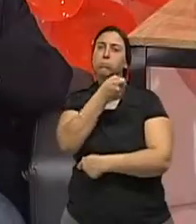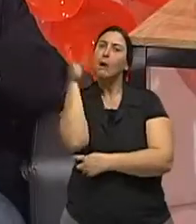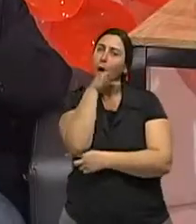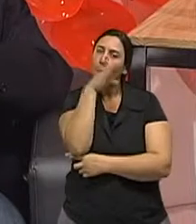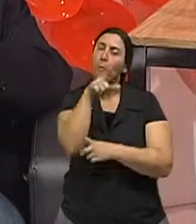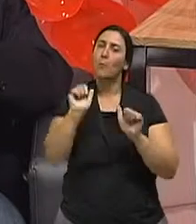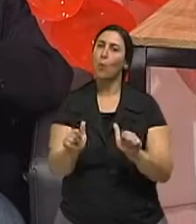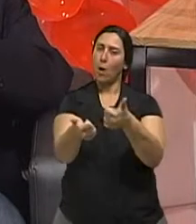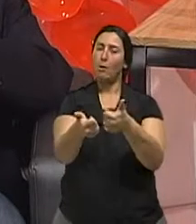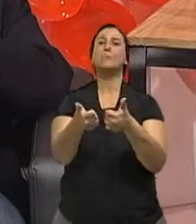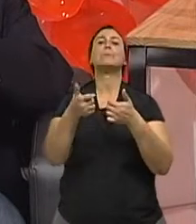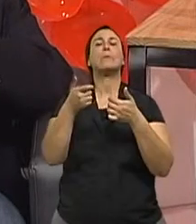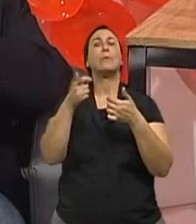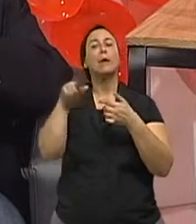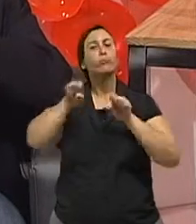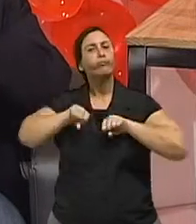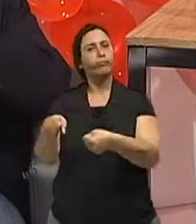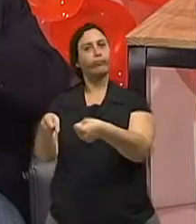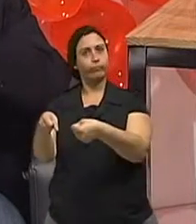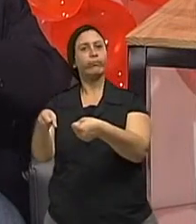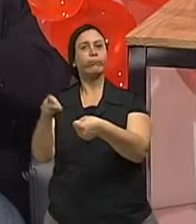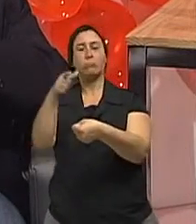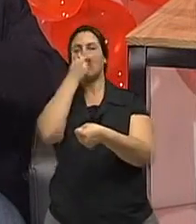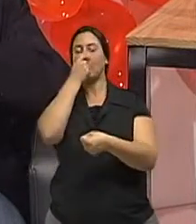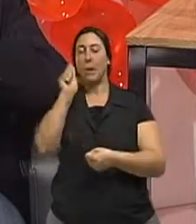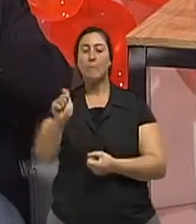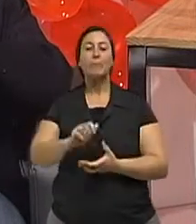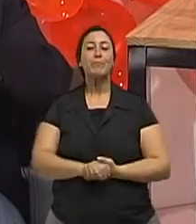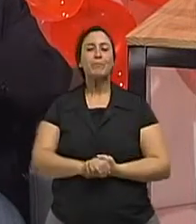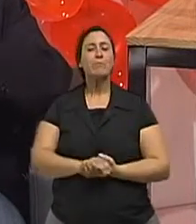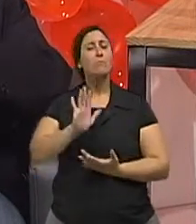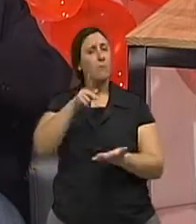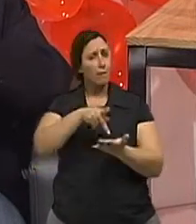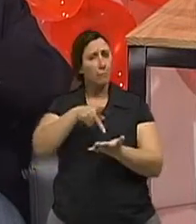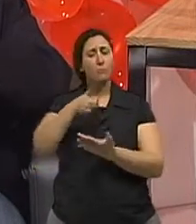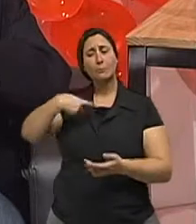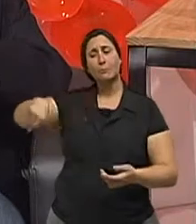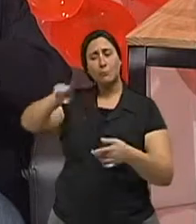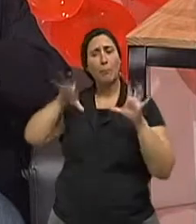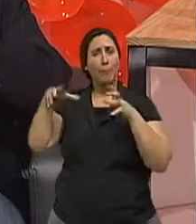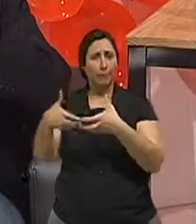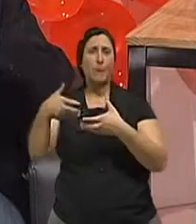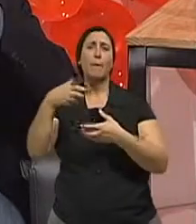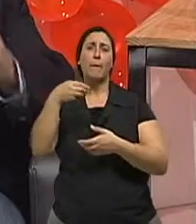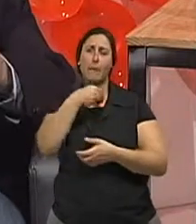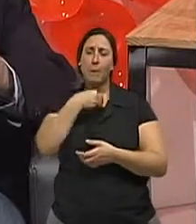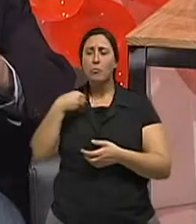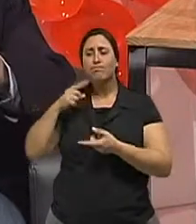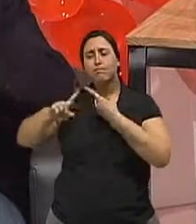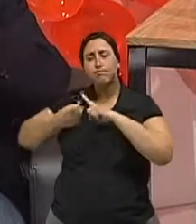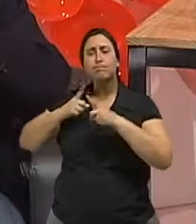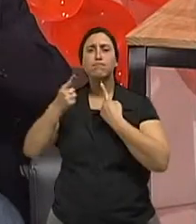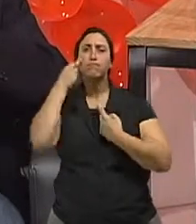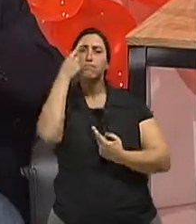nós, médicos, estamos pleiteando há muito tempo, junto ao Ministério da Saúde, que toda a